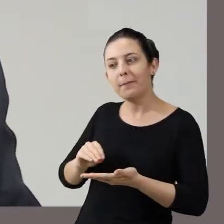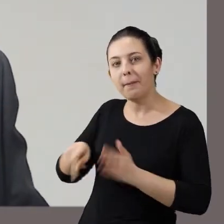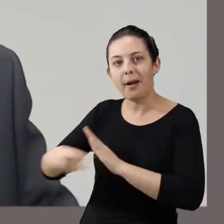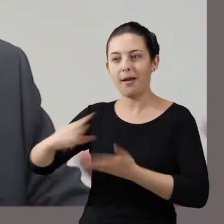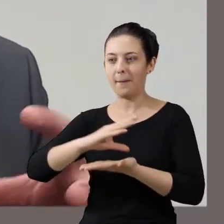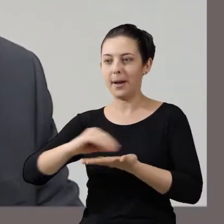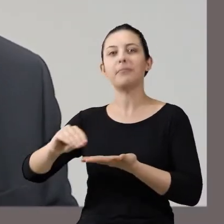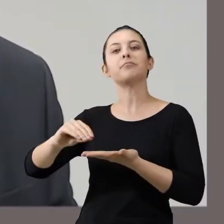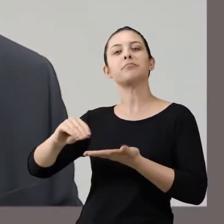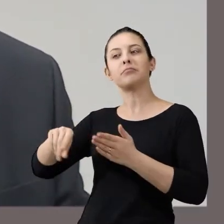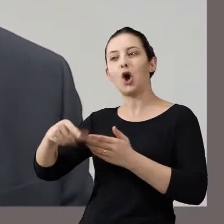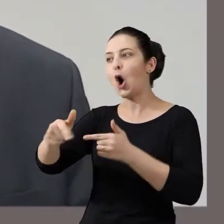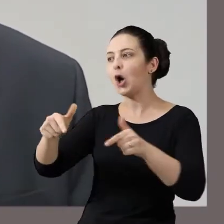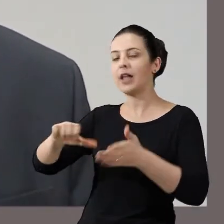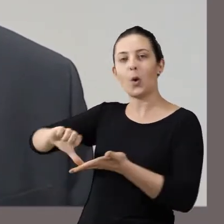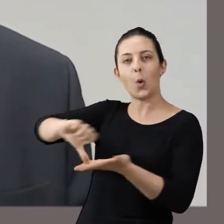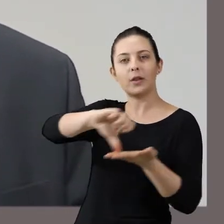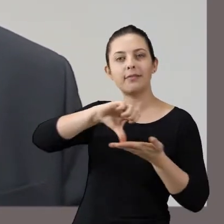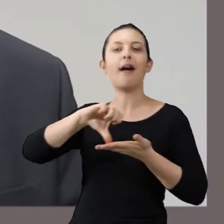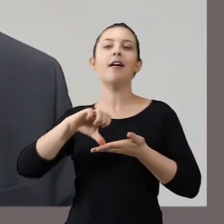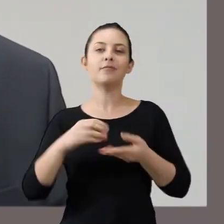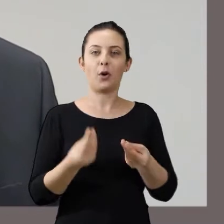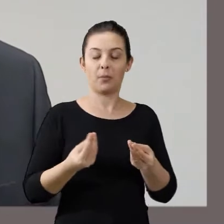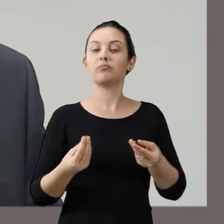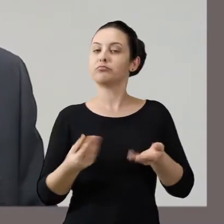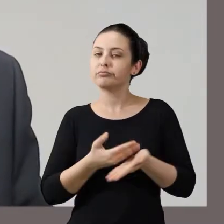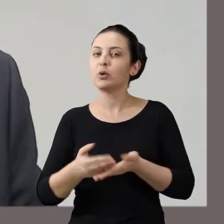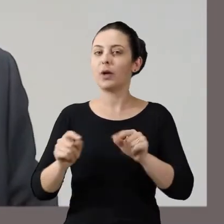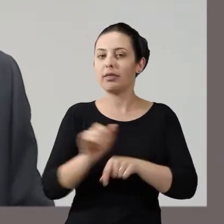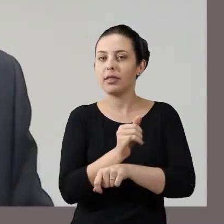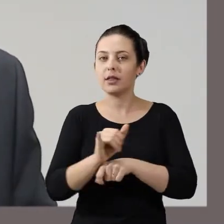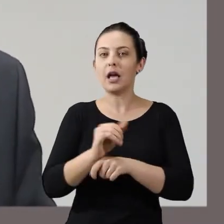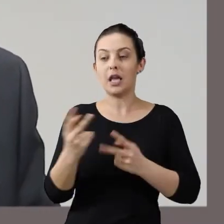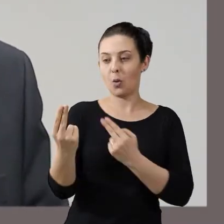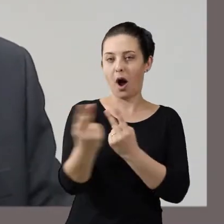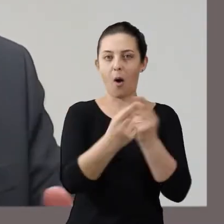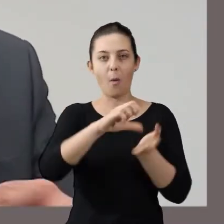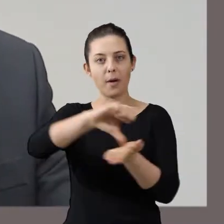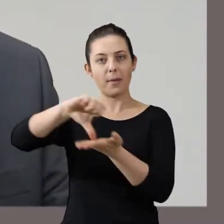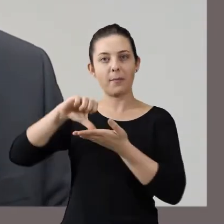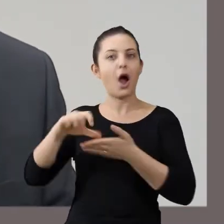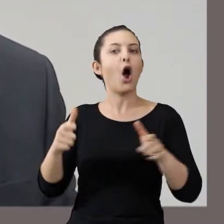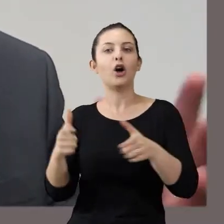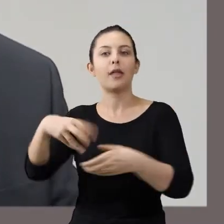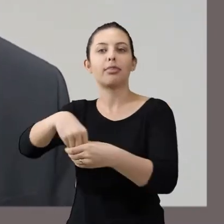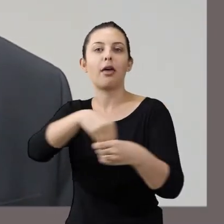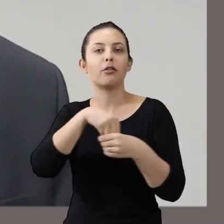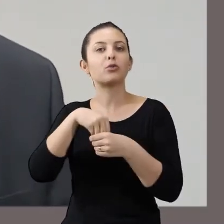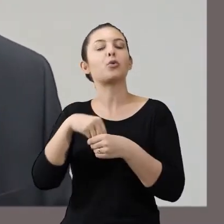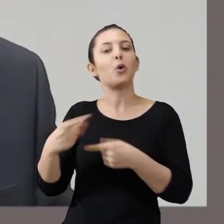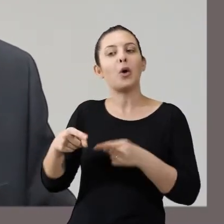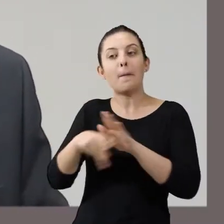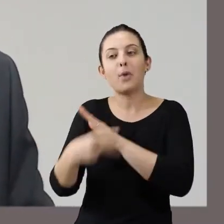ao invés de atendermos todas as nossas unidades, como não tínhamos condições, tomamos a iniciativa de instalar unidades iguais às nossas, nos órgãos de persecução